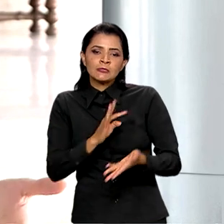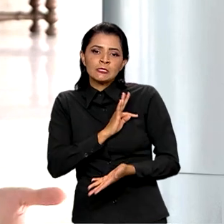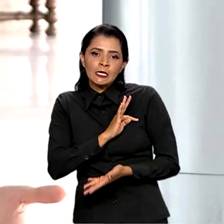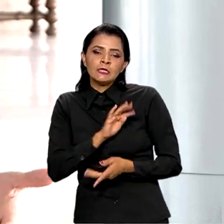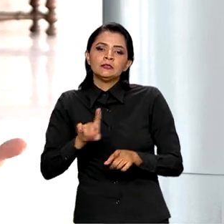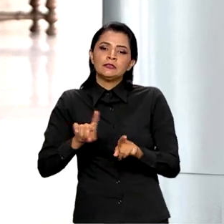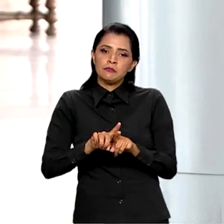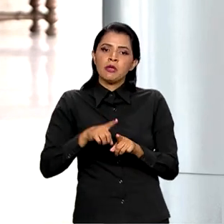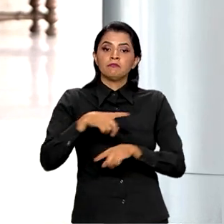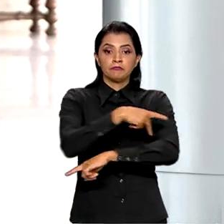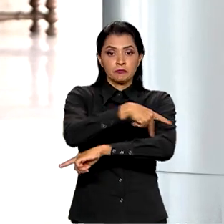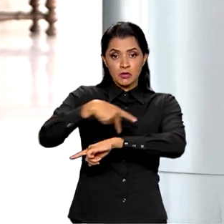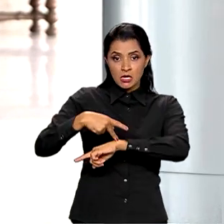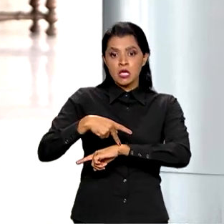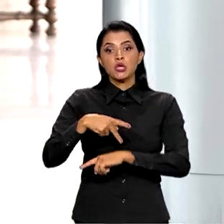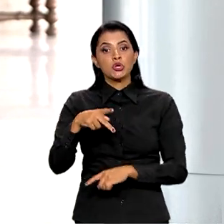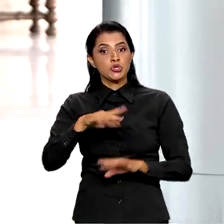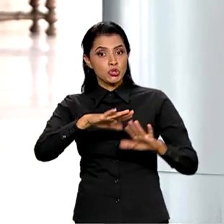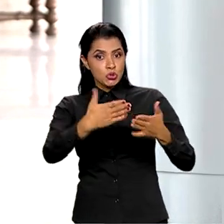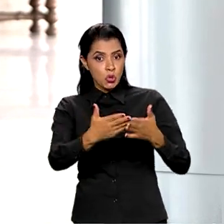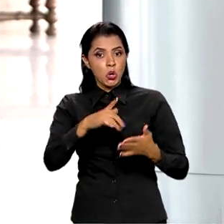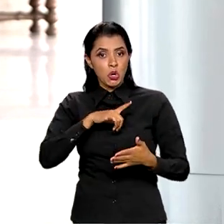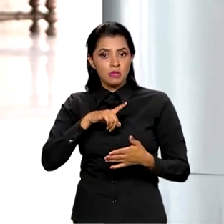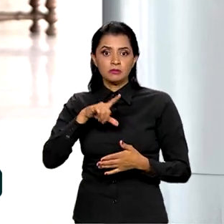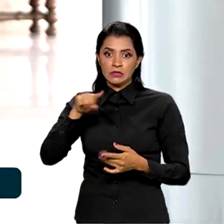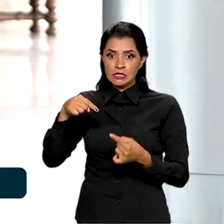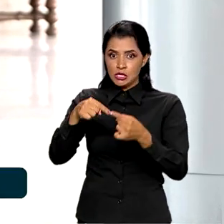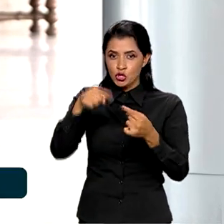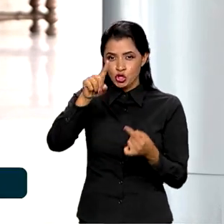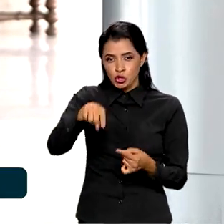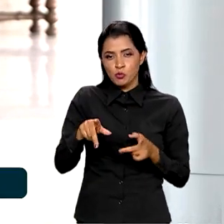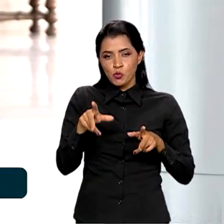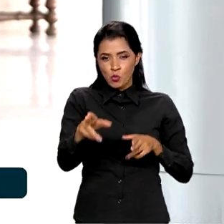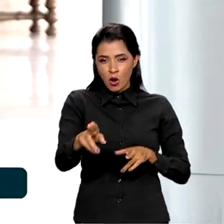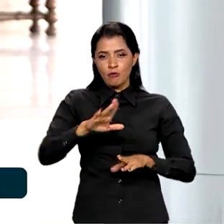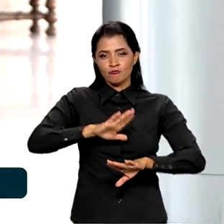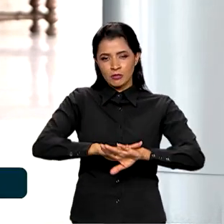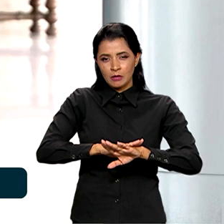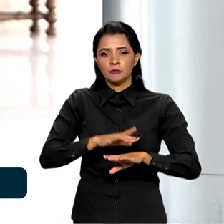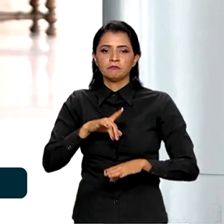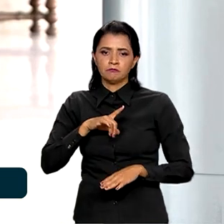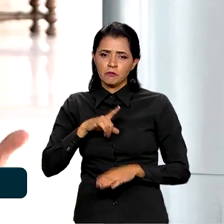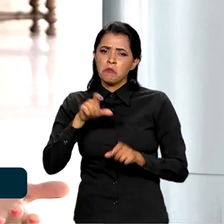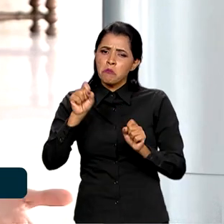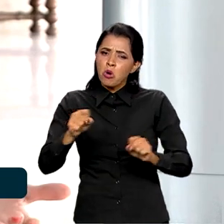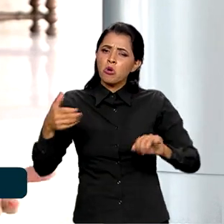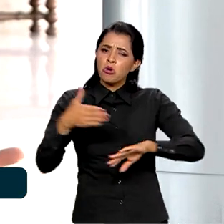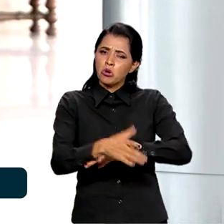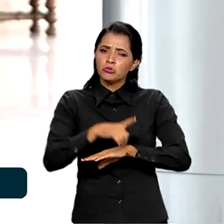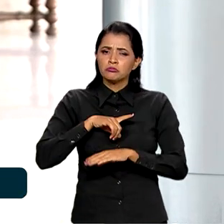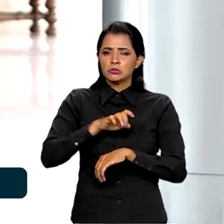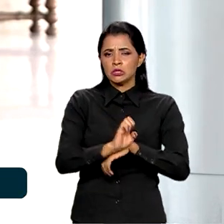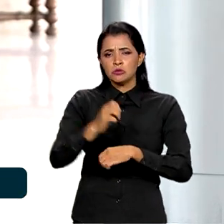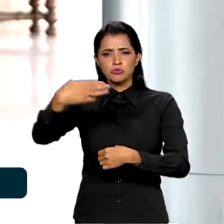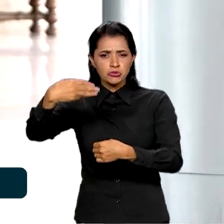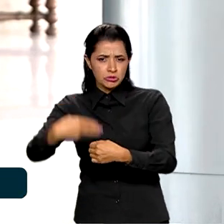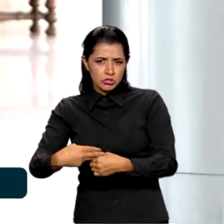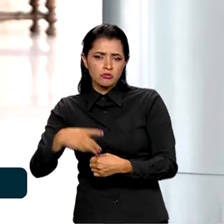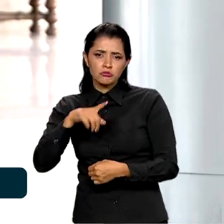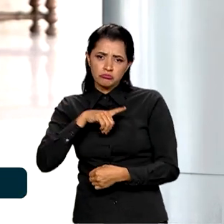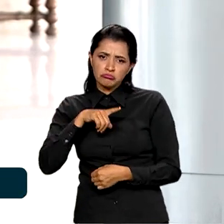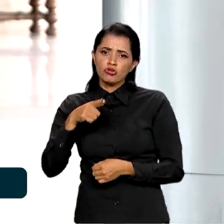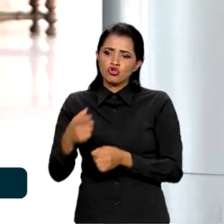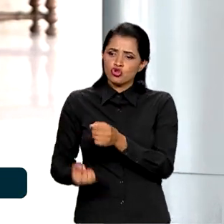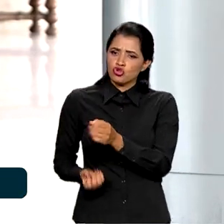pedagógica às escolas que trabalham com essa modalidade. Podem participar os estados e municípios que tenham